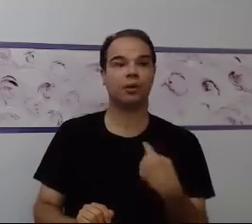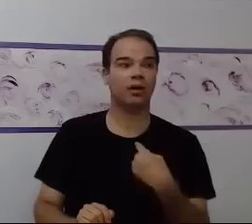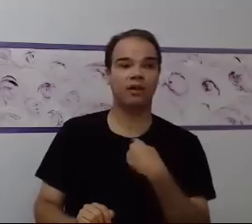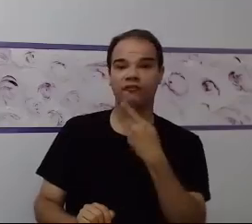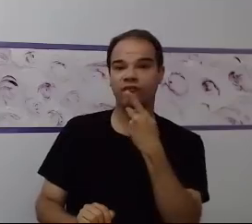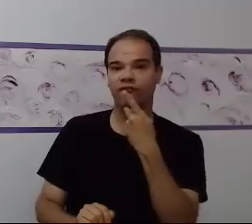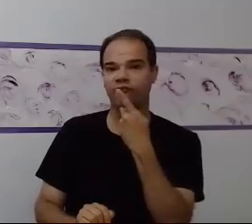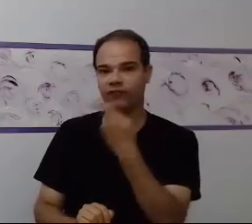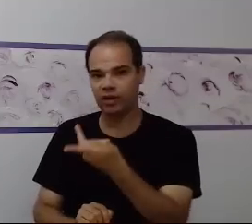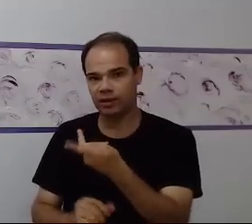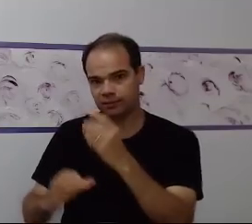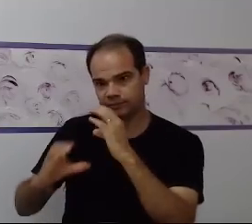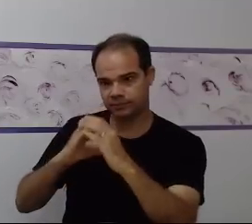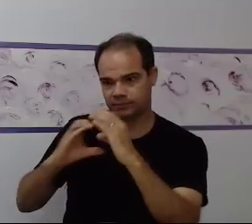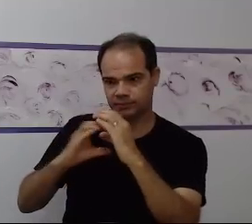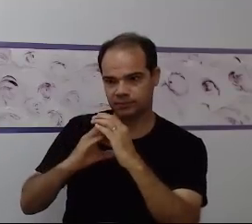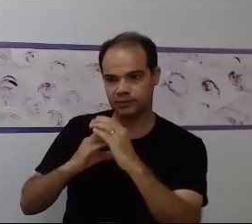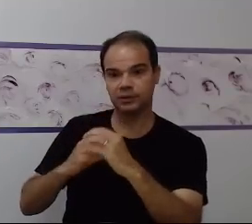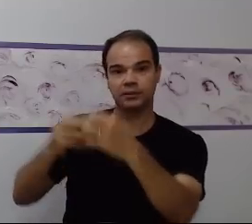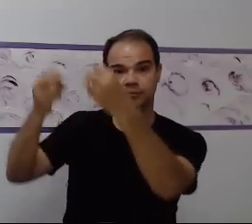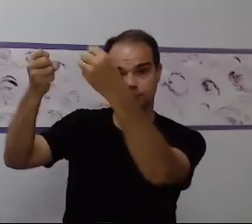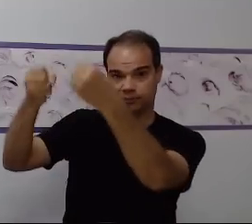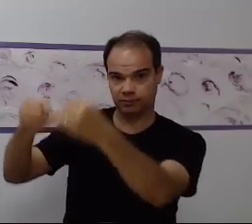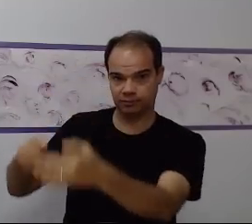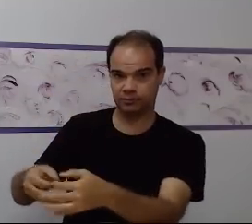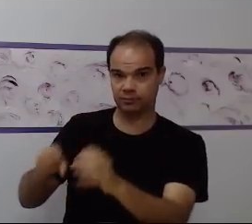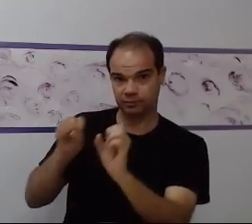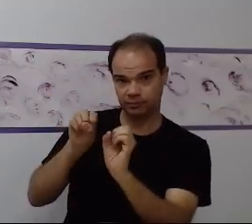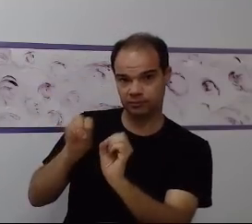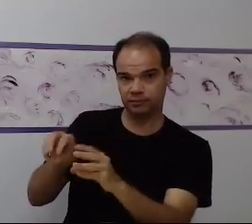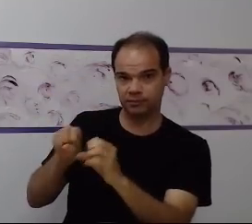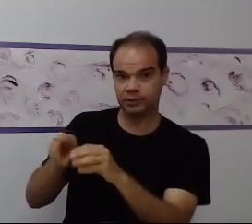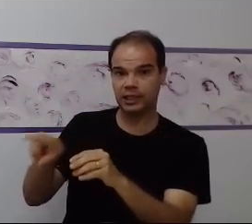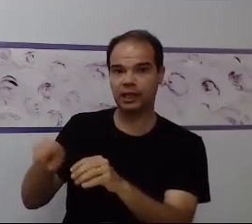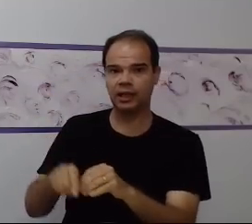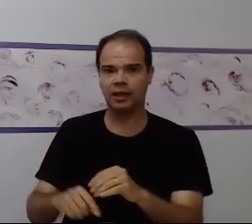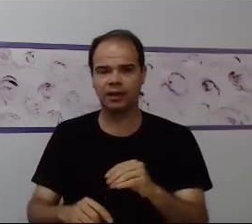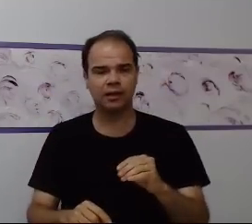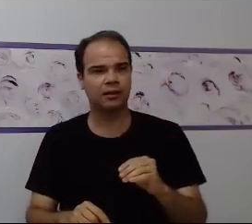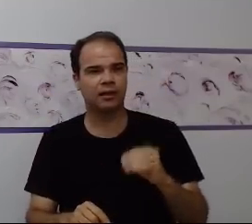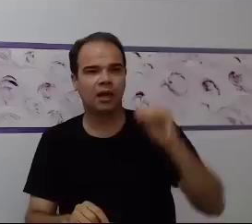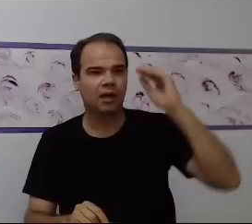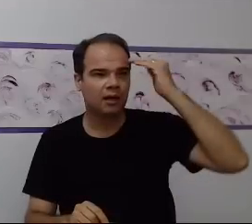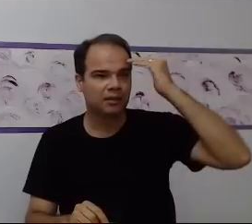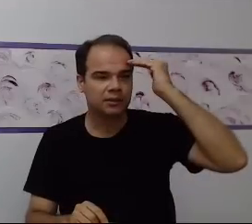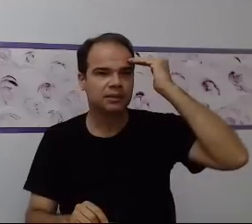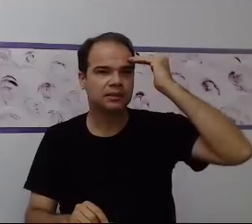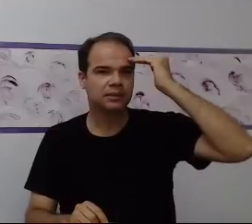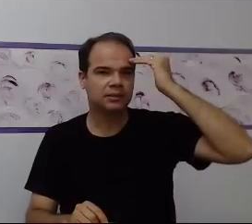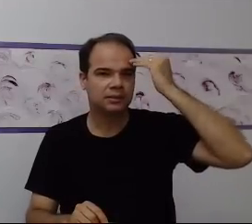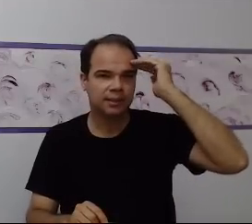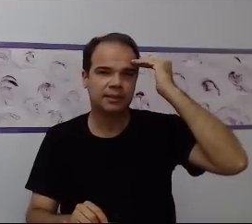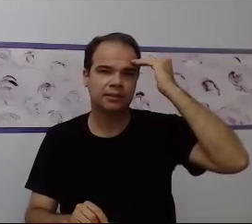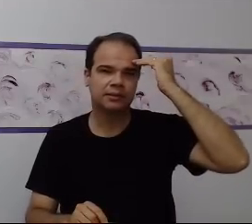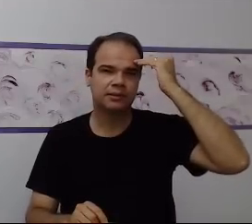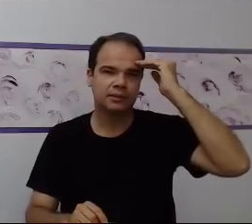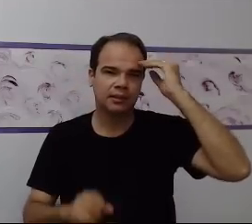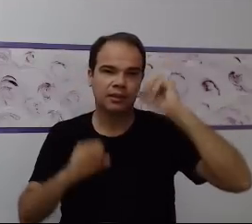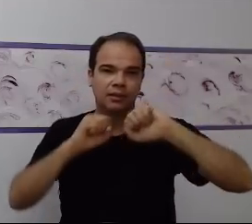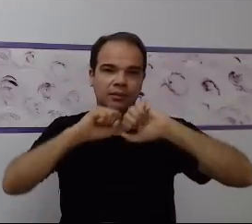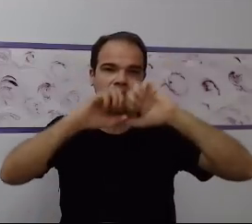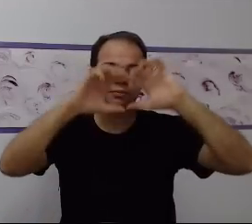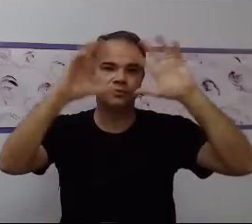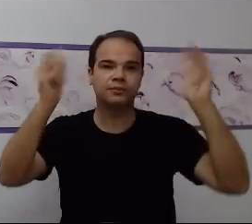essa informação dada também. De como ela vai interpretar, compreender essa informação que foi pertinente